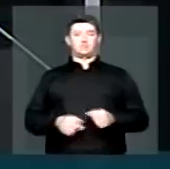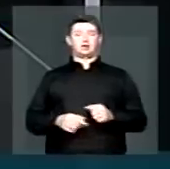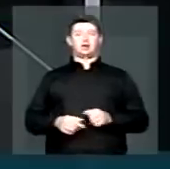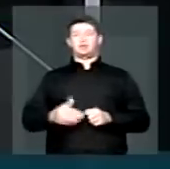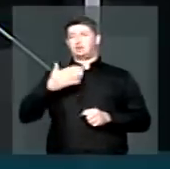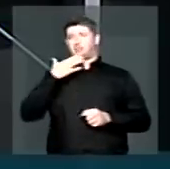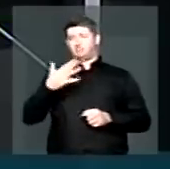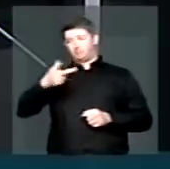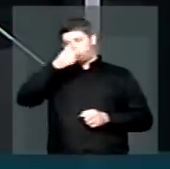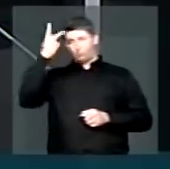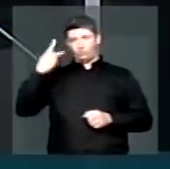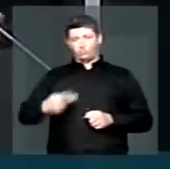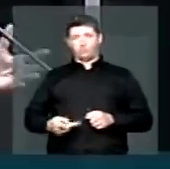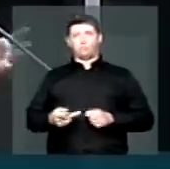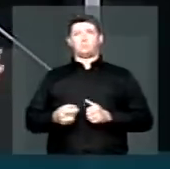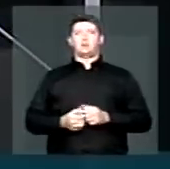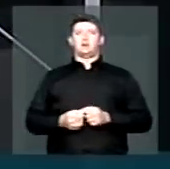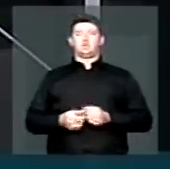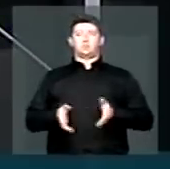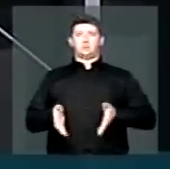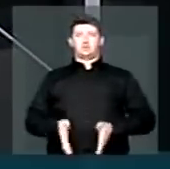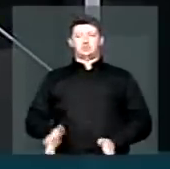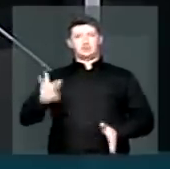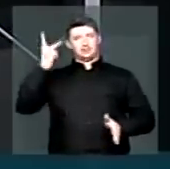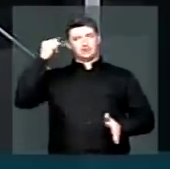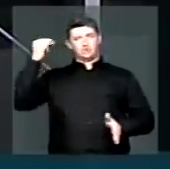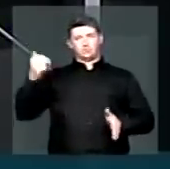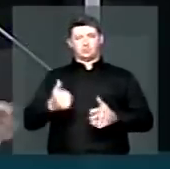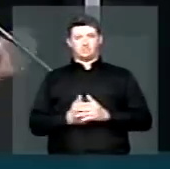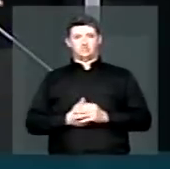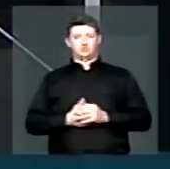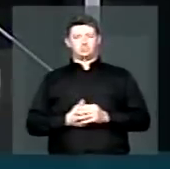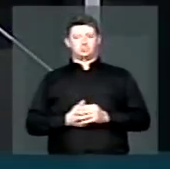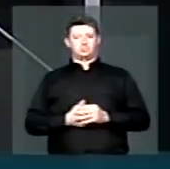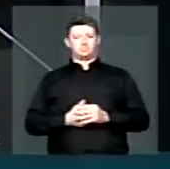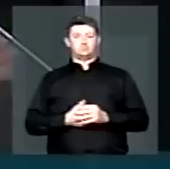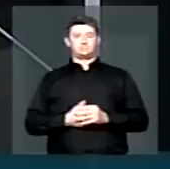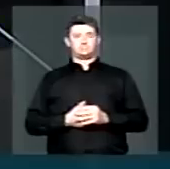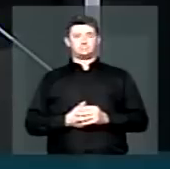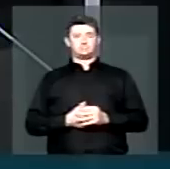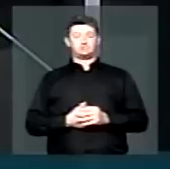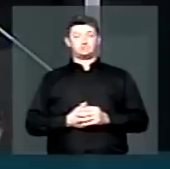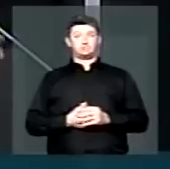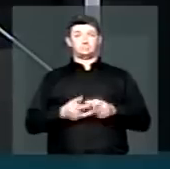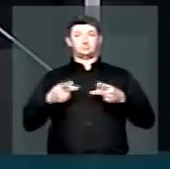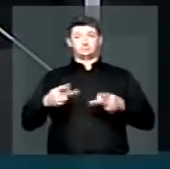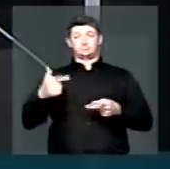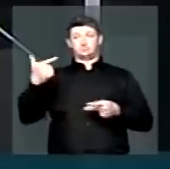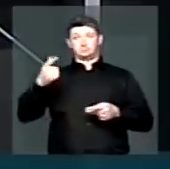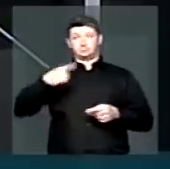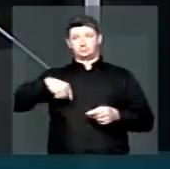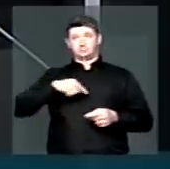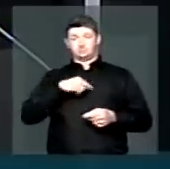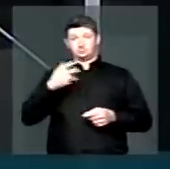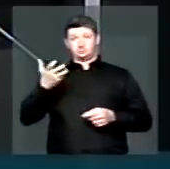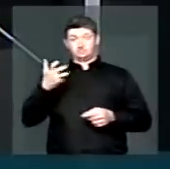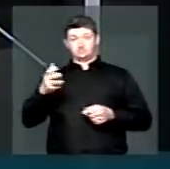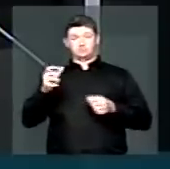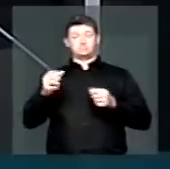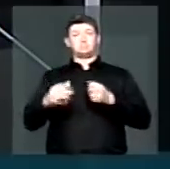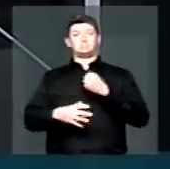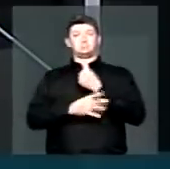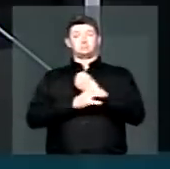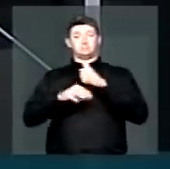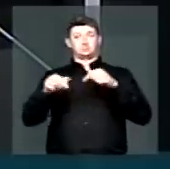humanização do parto, garantindo o parto natural. O segundo projeto que nós queremos que seja